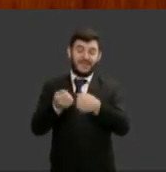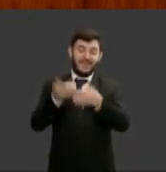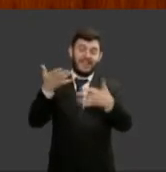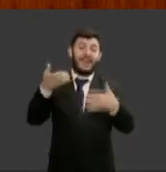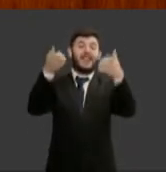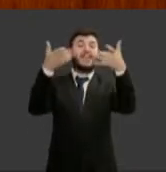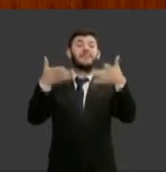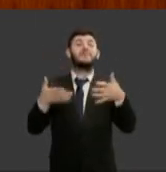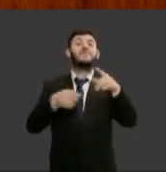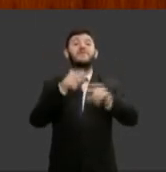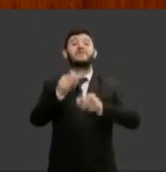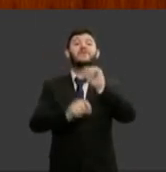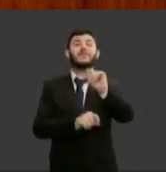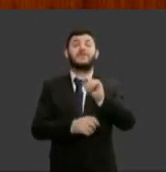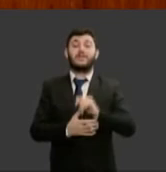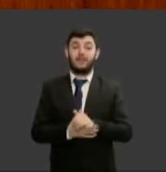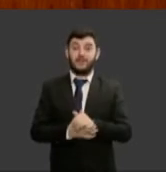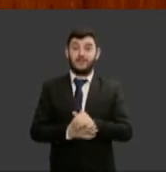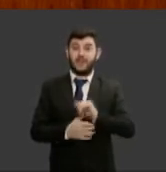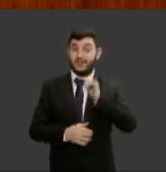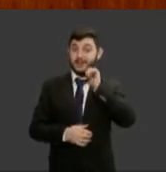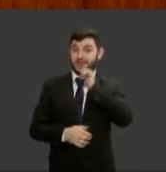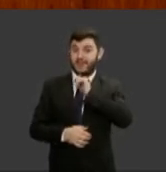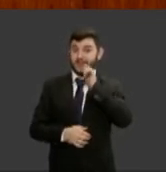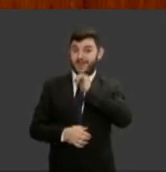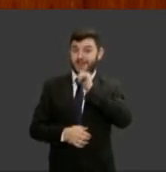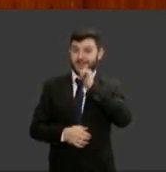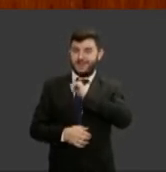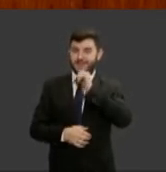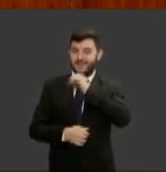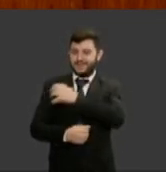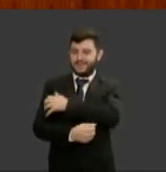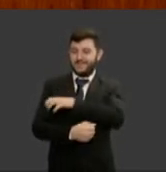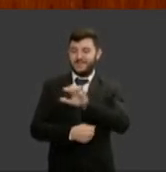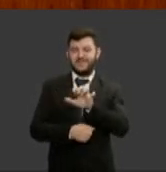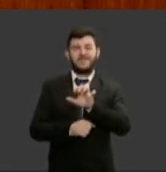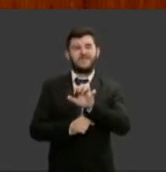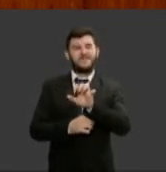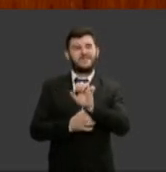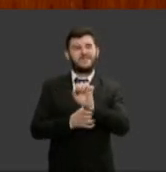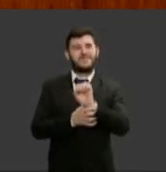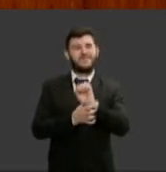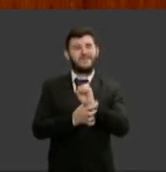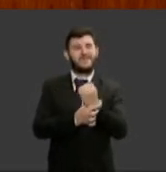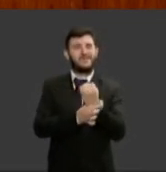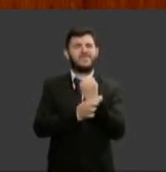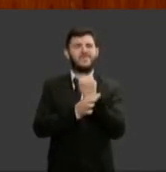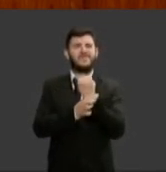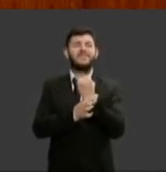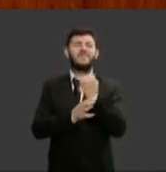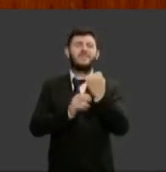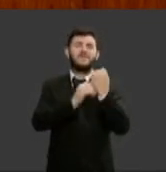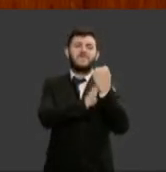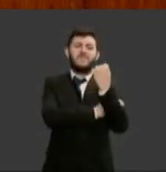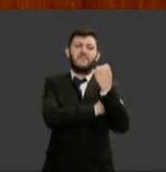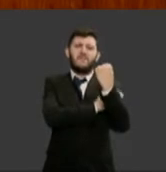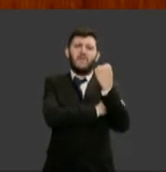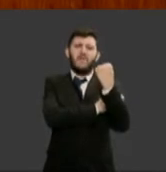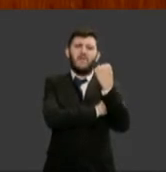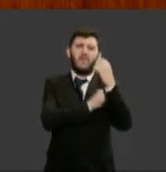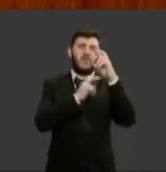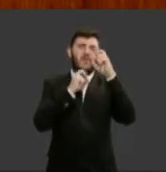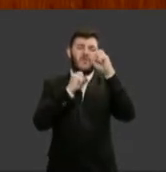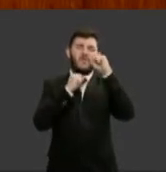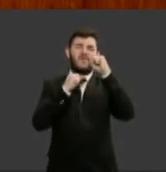toda força toda garra toda sorte toda